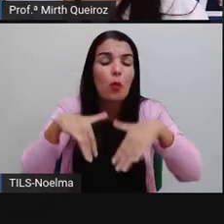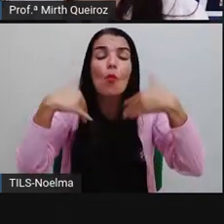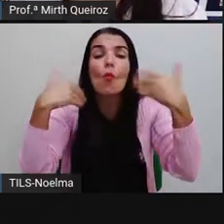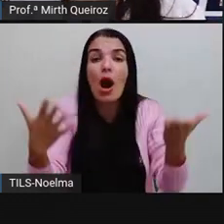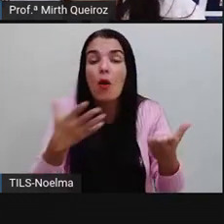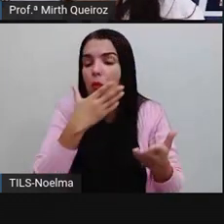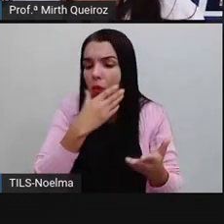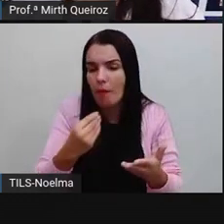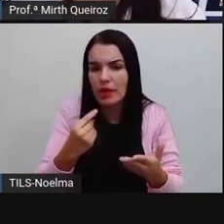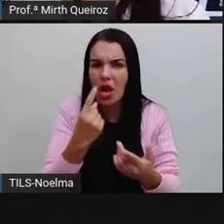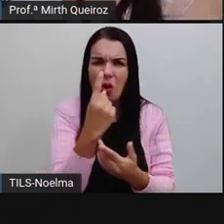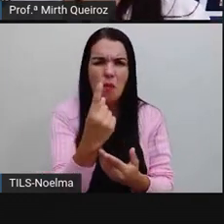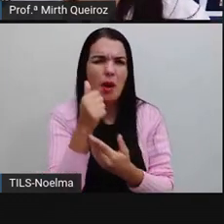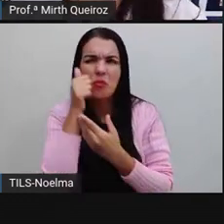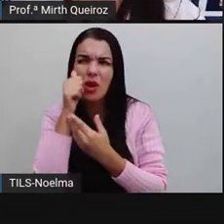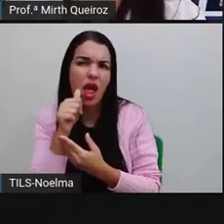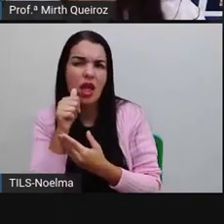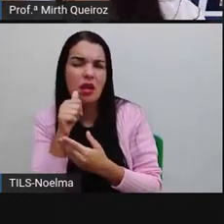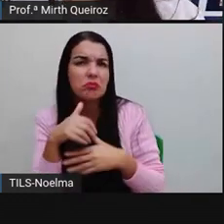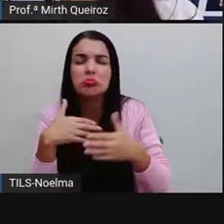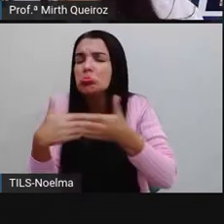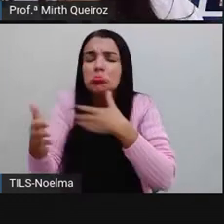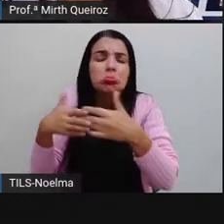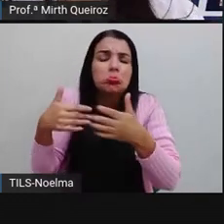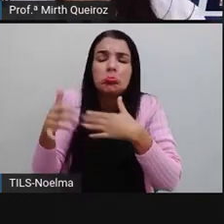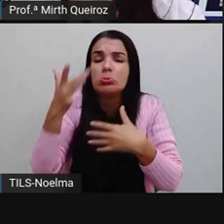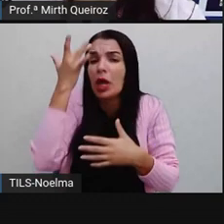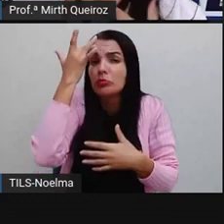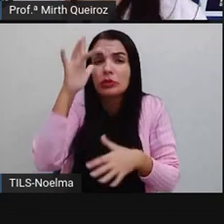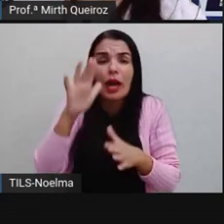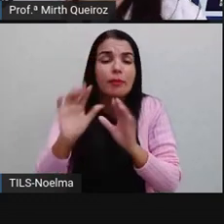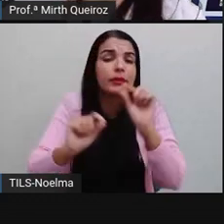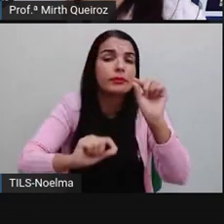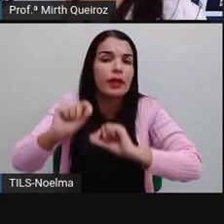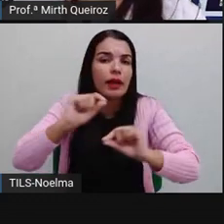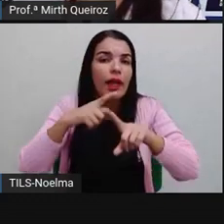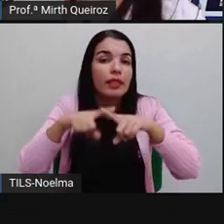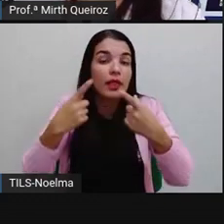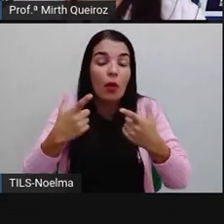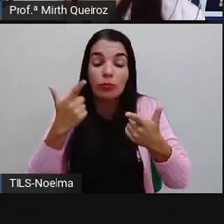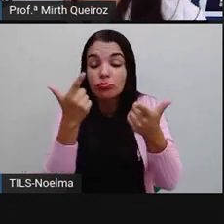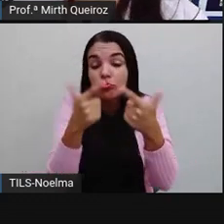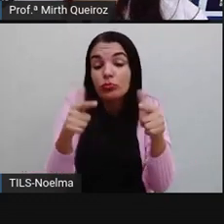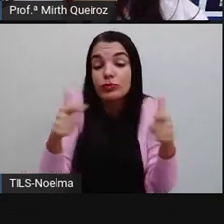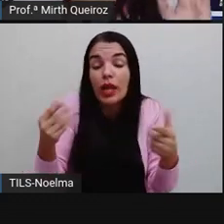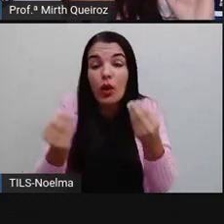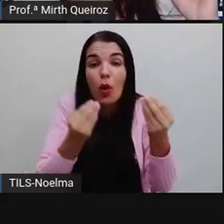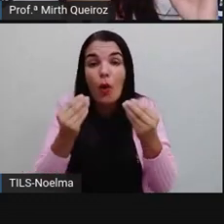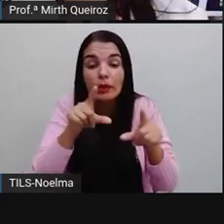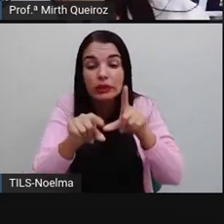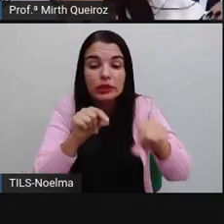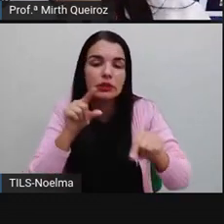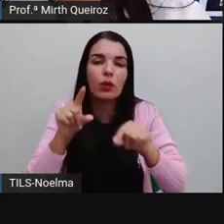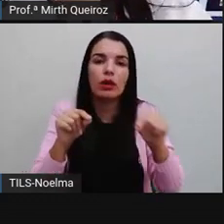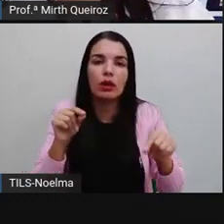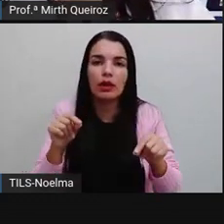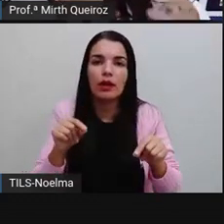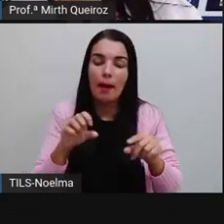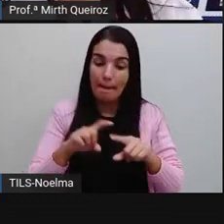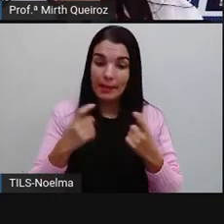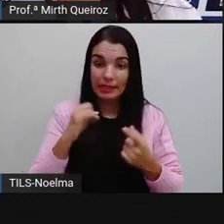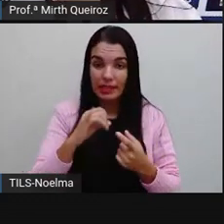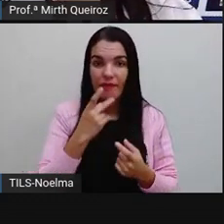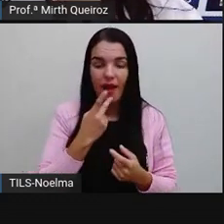uma mulher, uns homens, umas mulheres. É indefinido. A gente não sabe quem é. Mas quando a gente fala o homem,